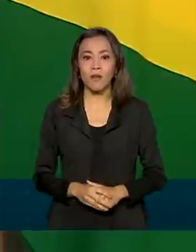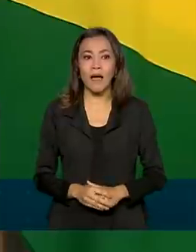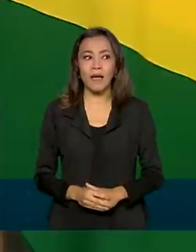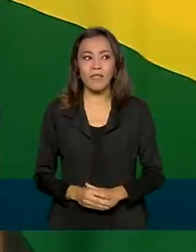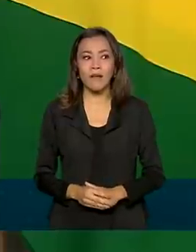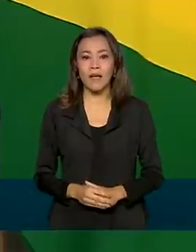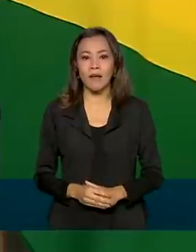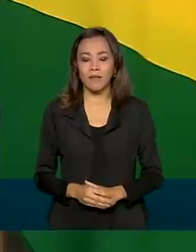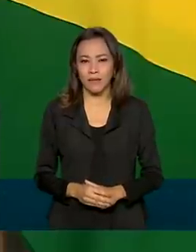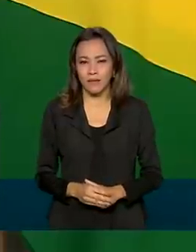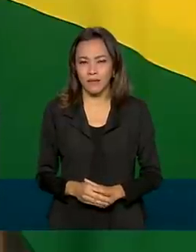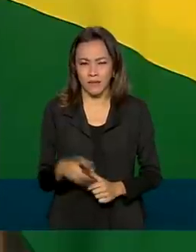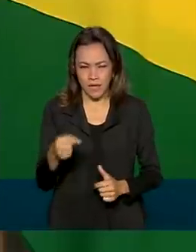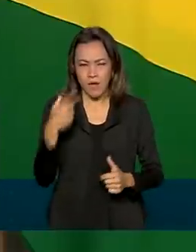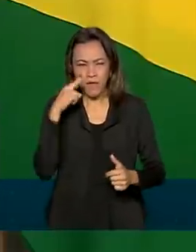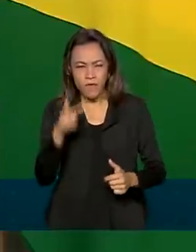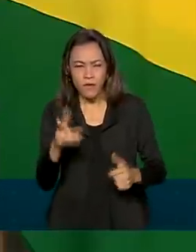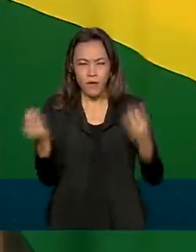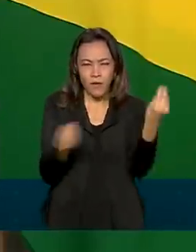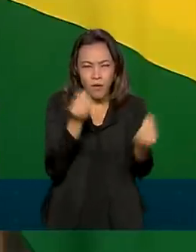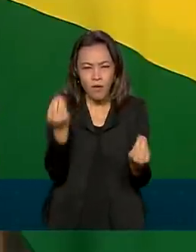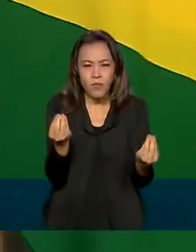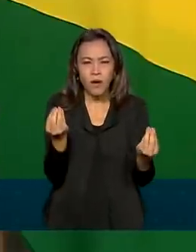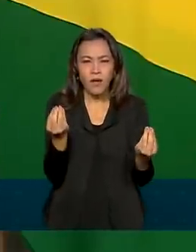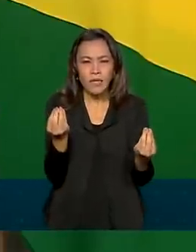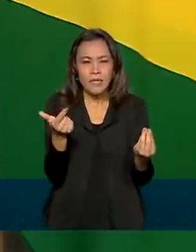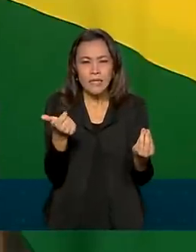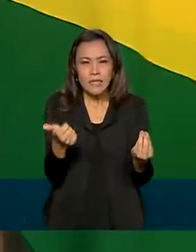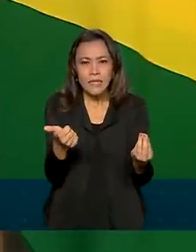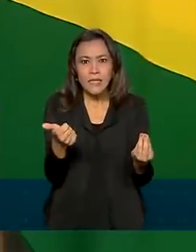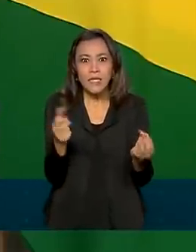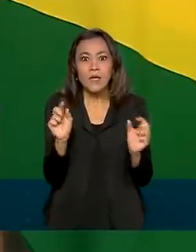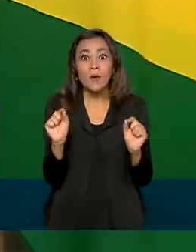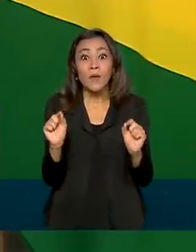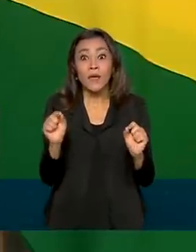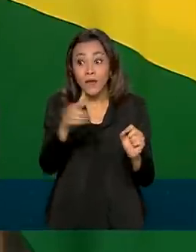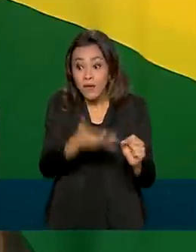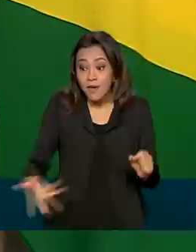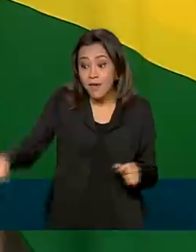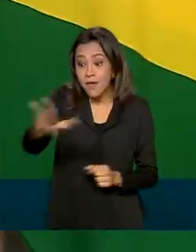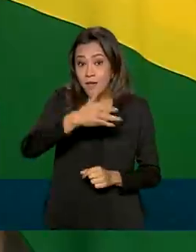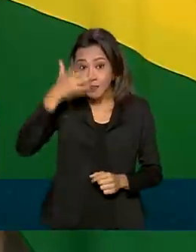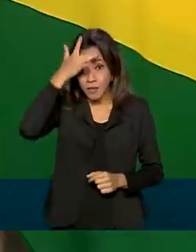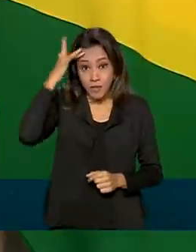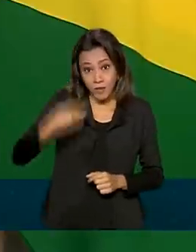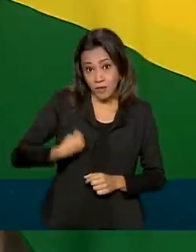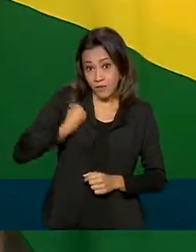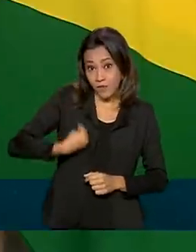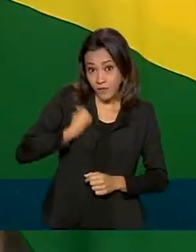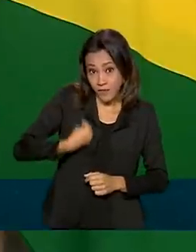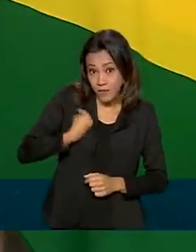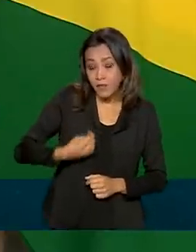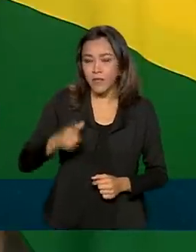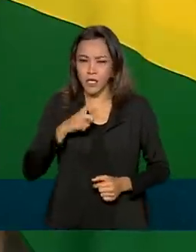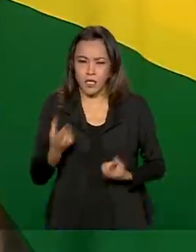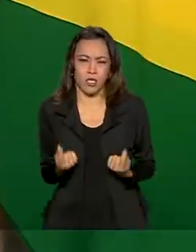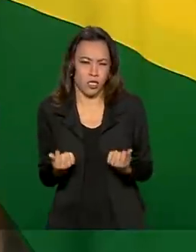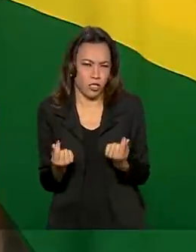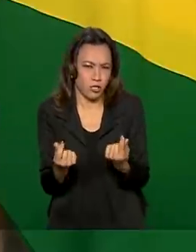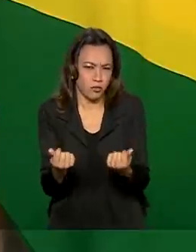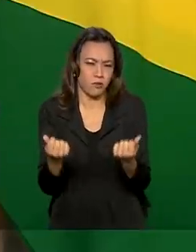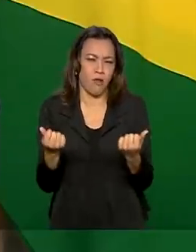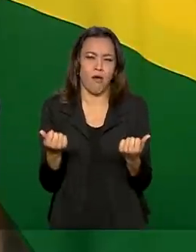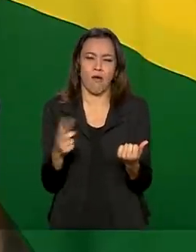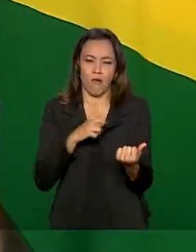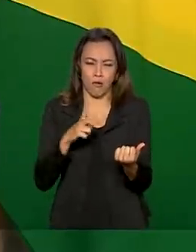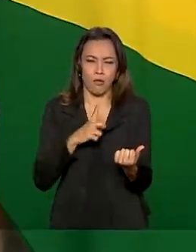Mantenhamos a Amazônia como ela é e se permita que as pessoas que lá vivem tenham a sua renda, tenham o seu trabalho e